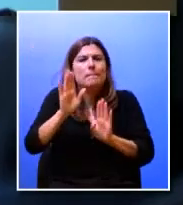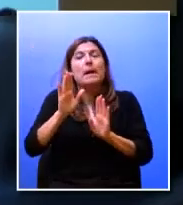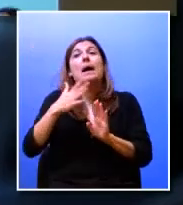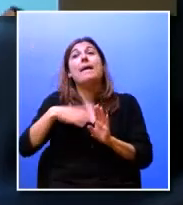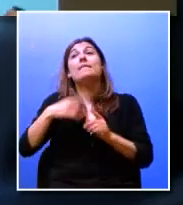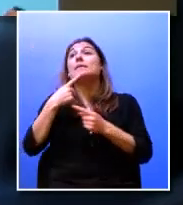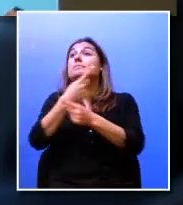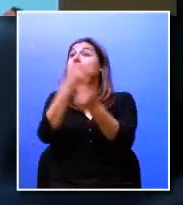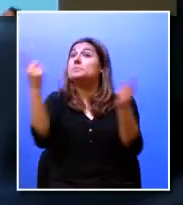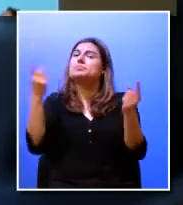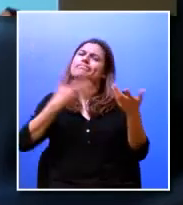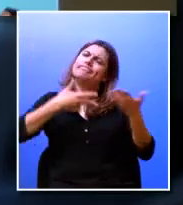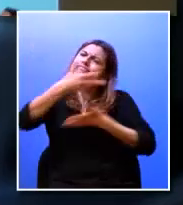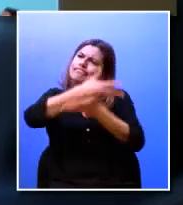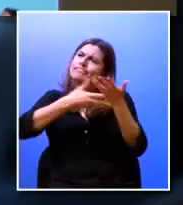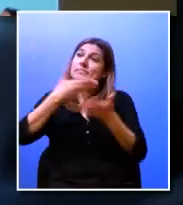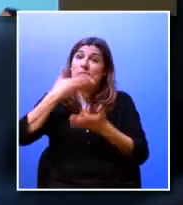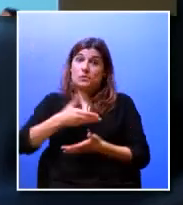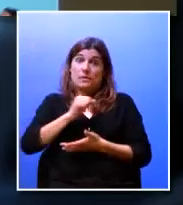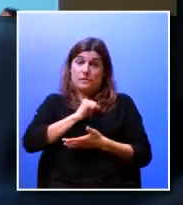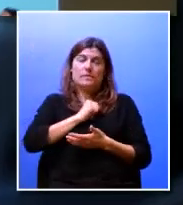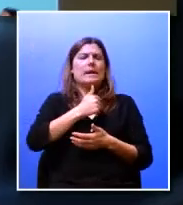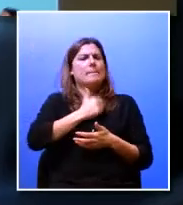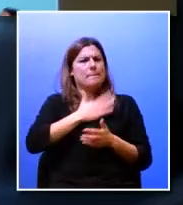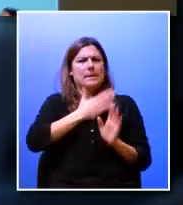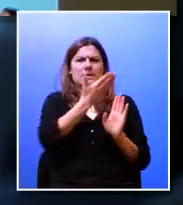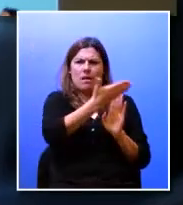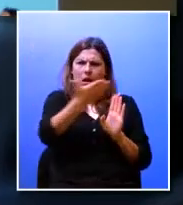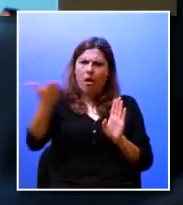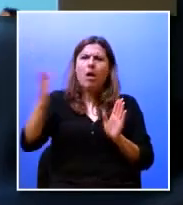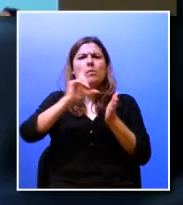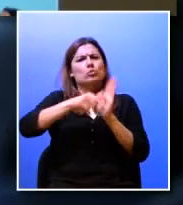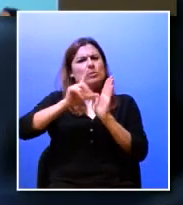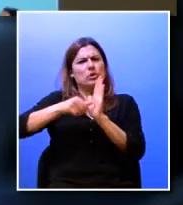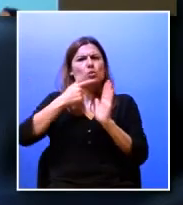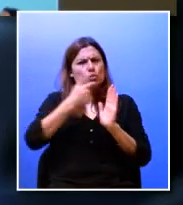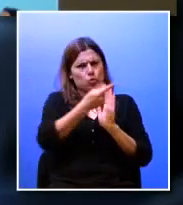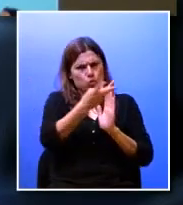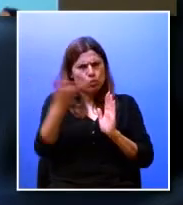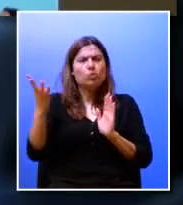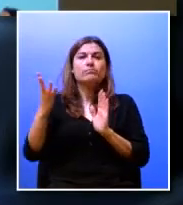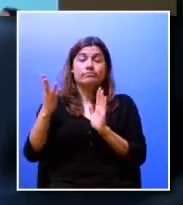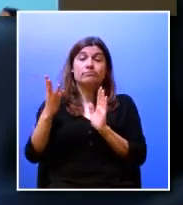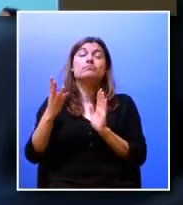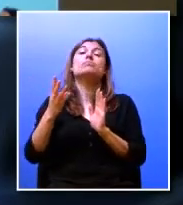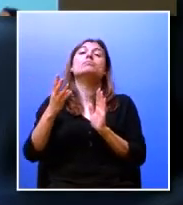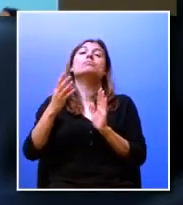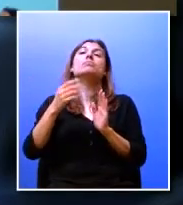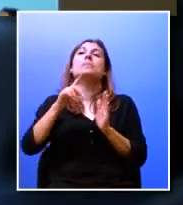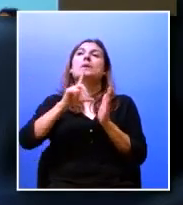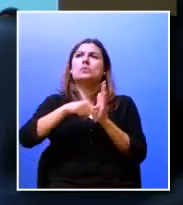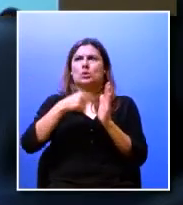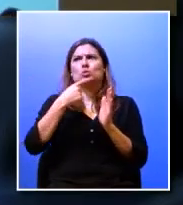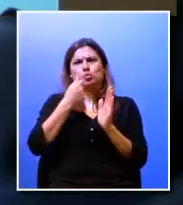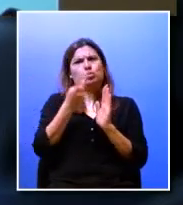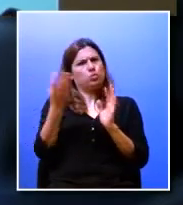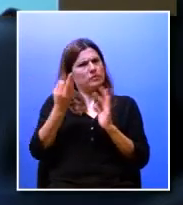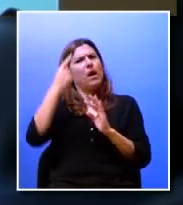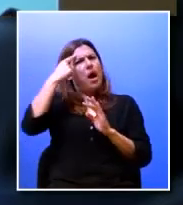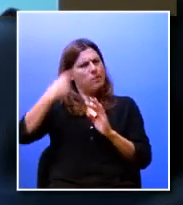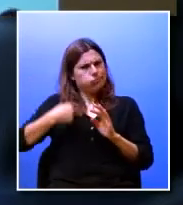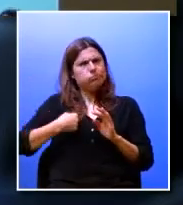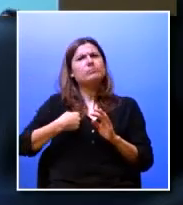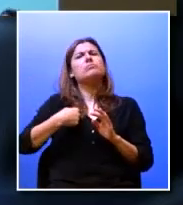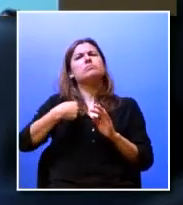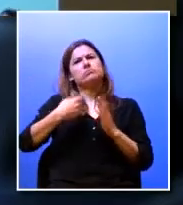vocês é que apesar destas empresas e o seu número de projetos que são oferecidos aos nossos alunos ser um número muito elevado e nós sabemos que isso tem